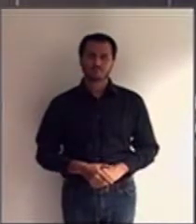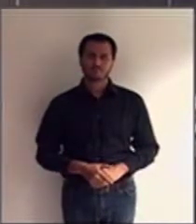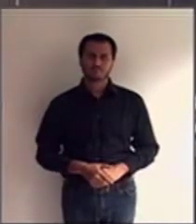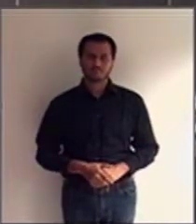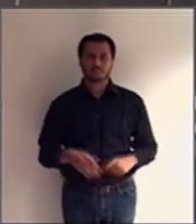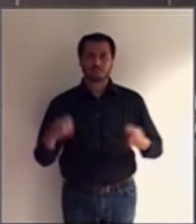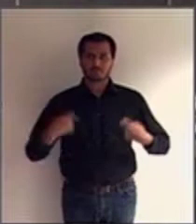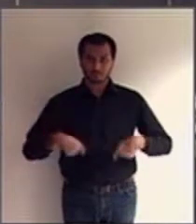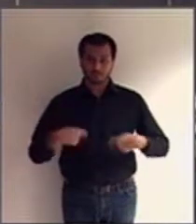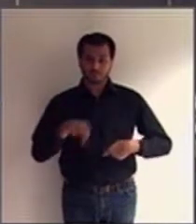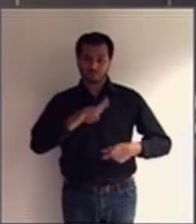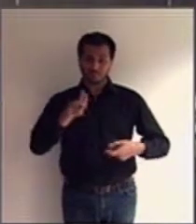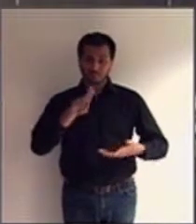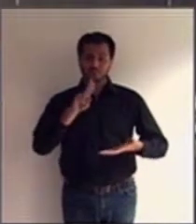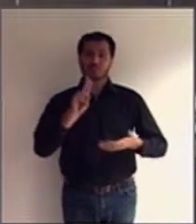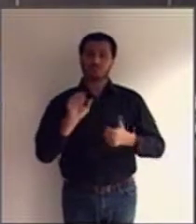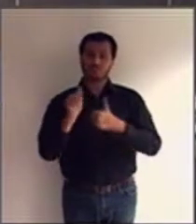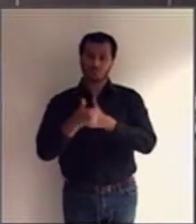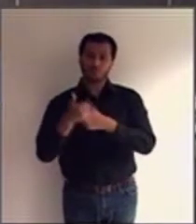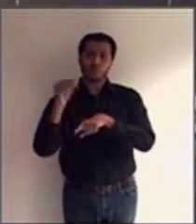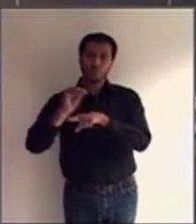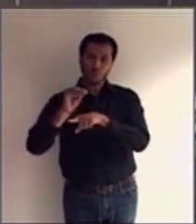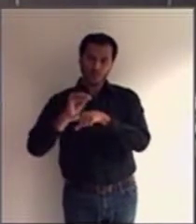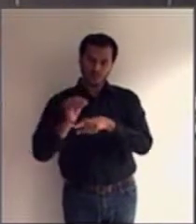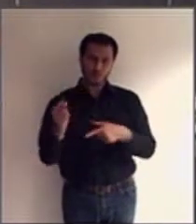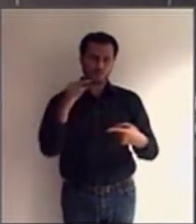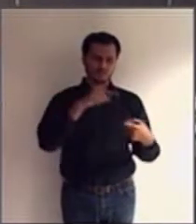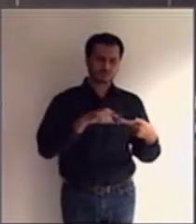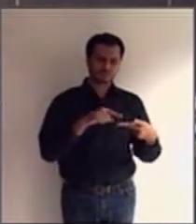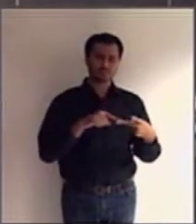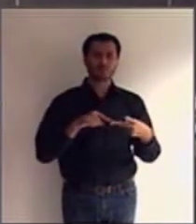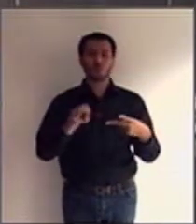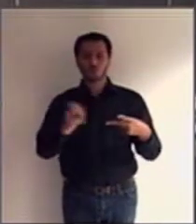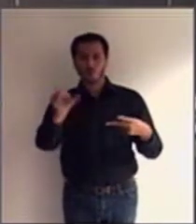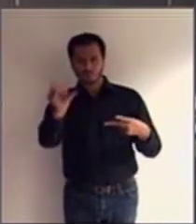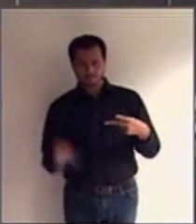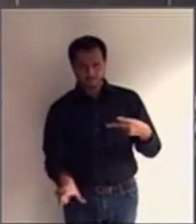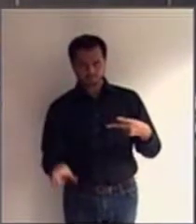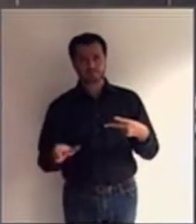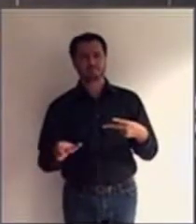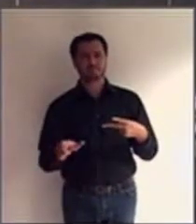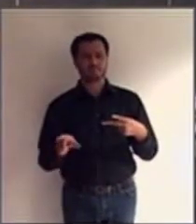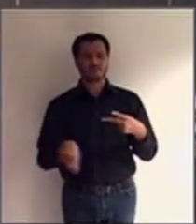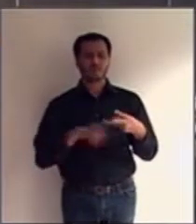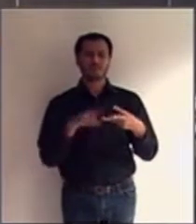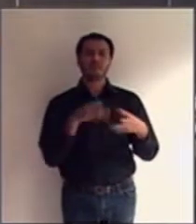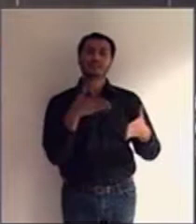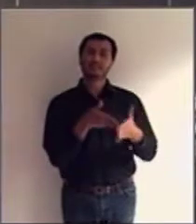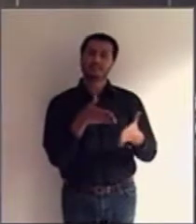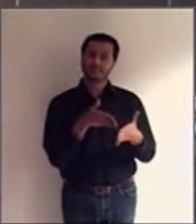nomes do interdito e do curador, a causa da interdição e os limites da curatela.